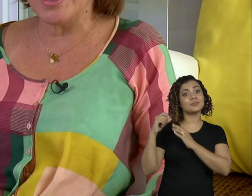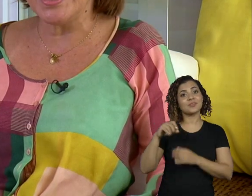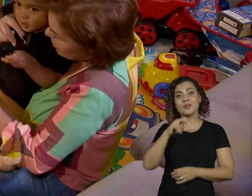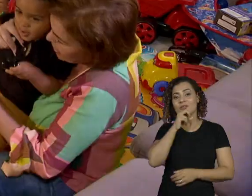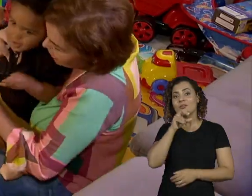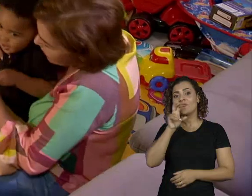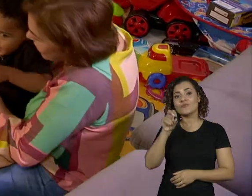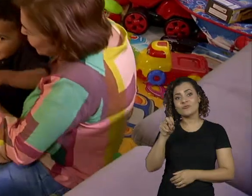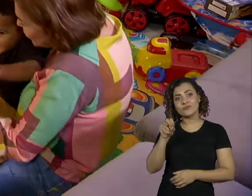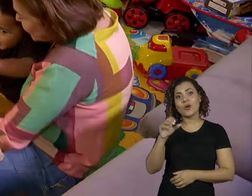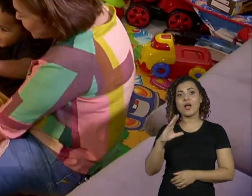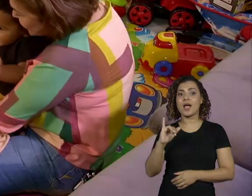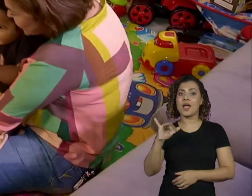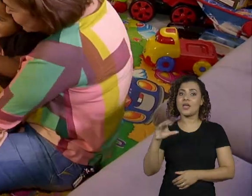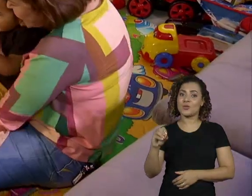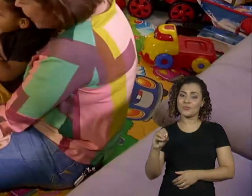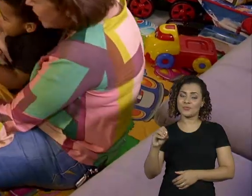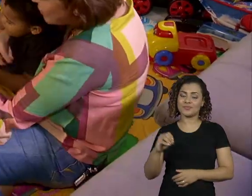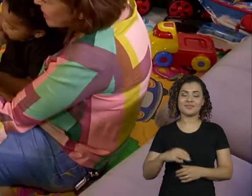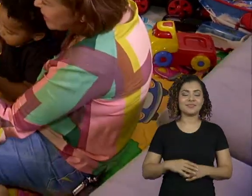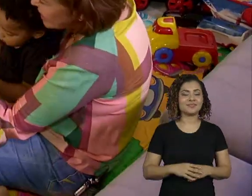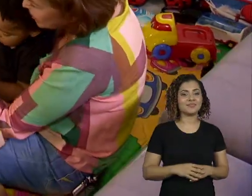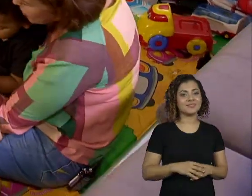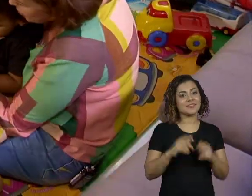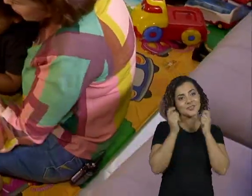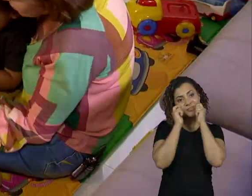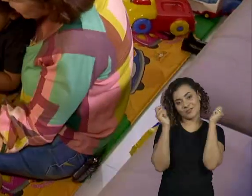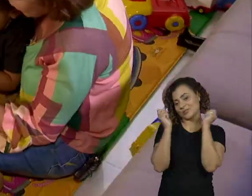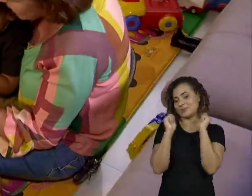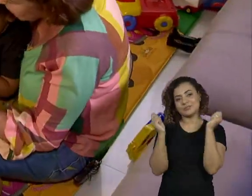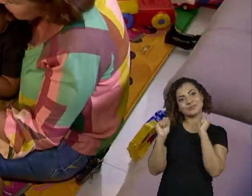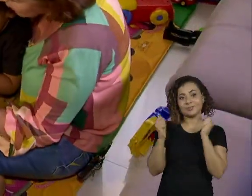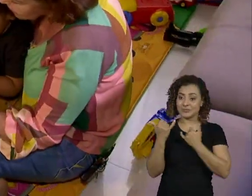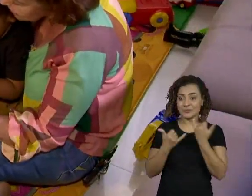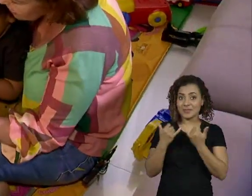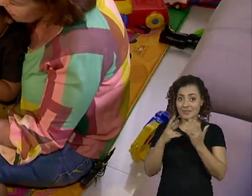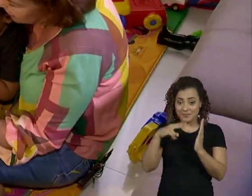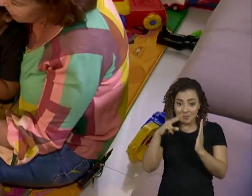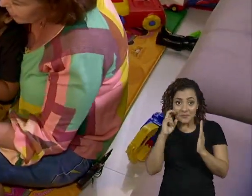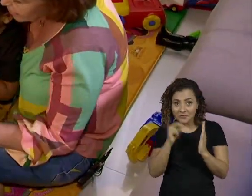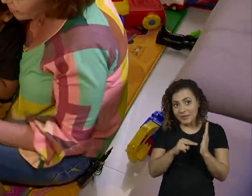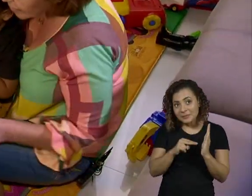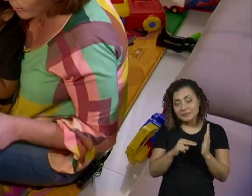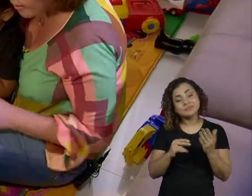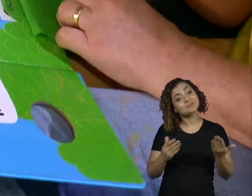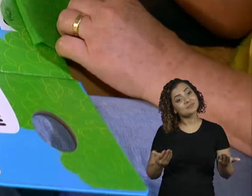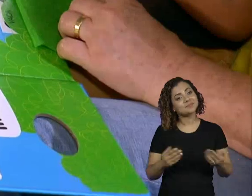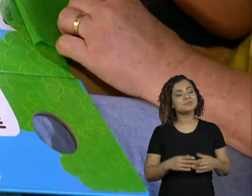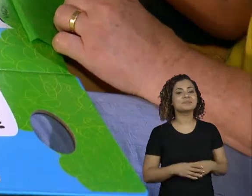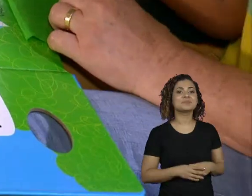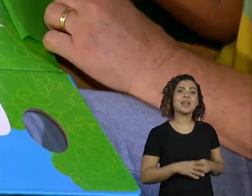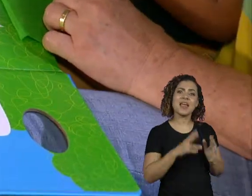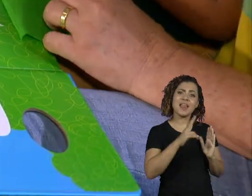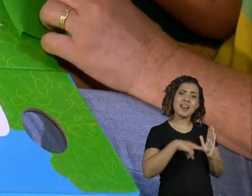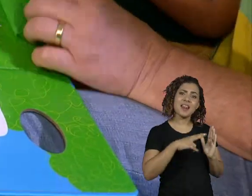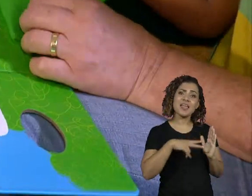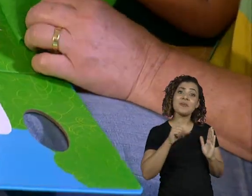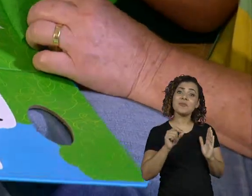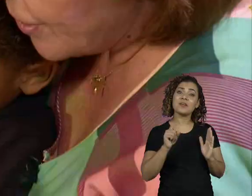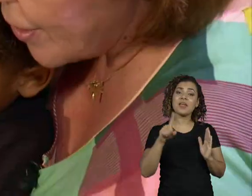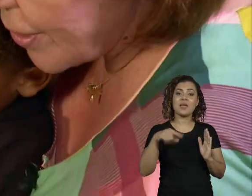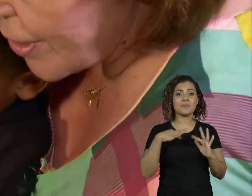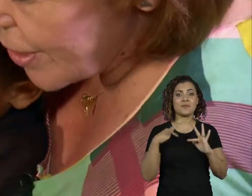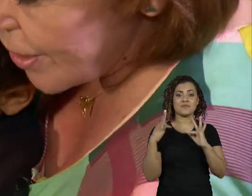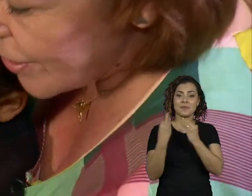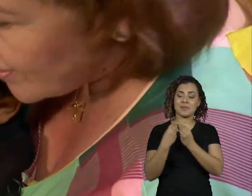avó do Caio. Ai, que gostoso. Olha aí a fazendinha, vamos ver como que a galinha faz. Essa coisa de ler é uma coisa que vem da minha